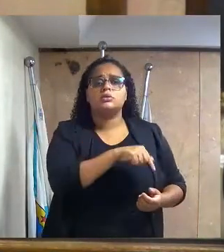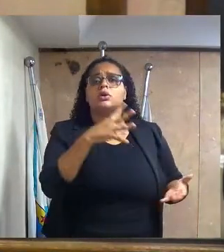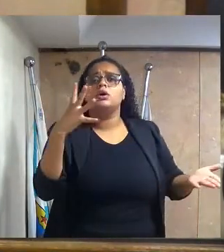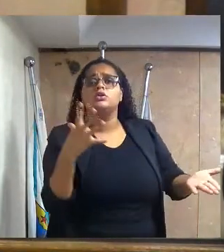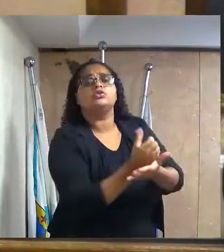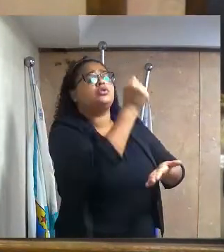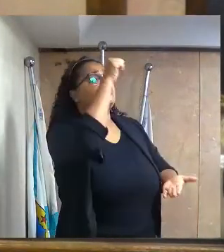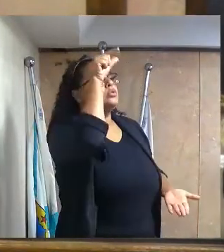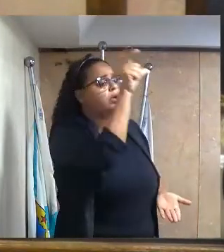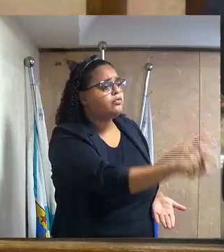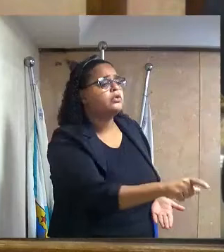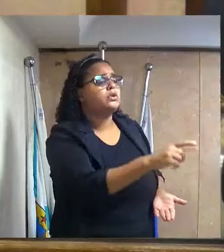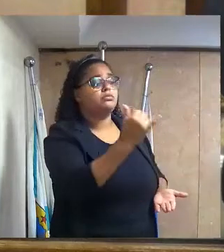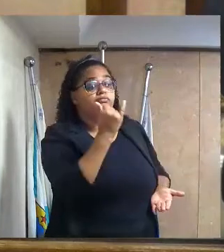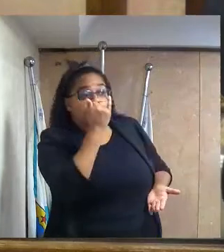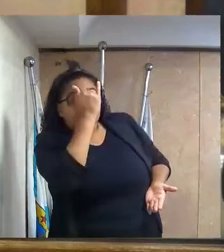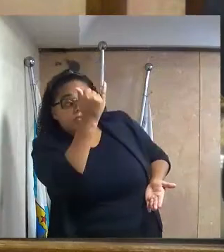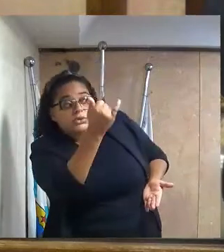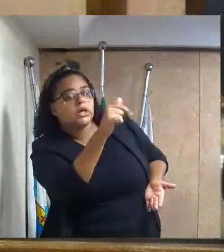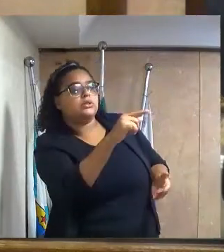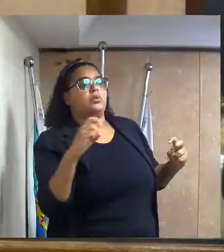resgatar vítimas de acidentes.